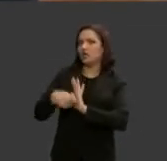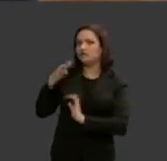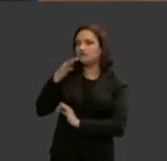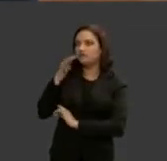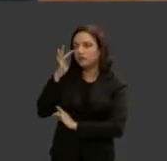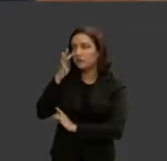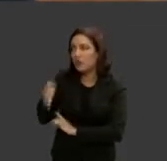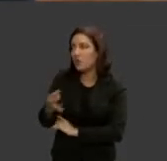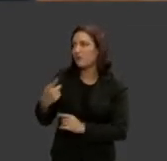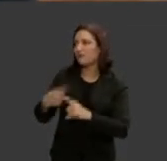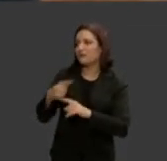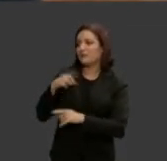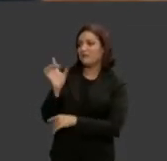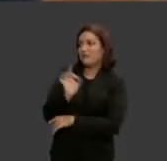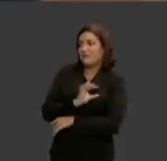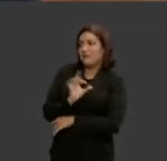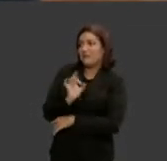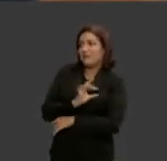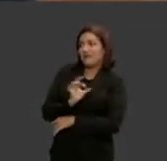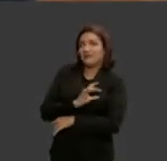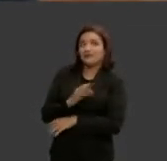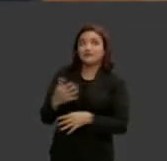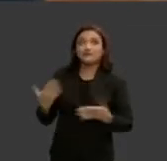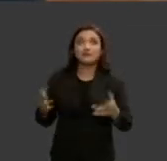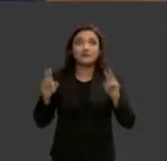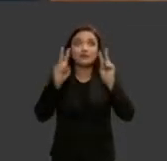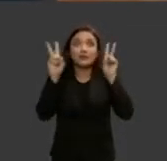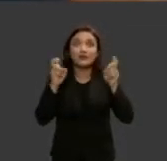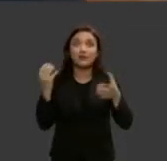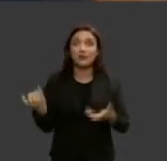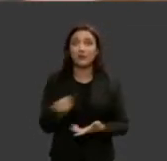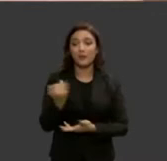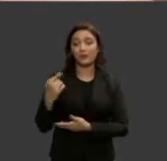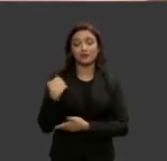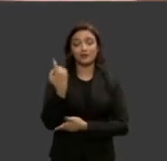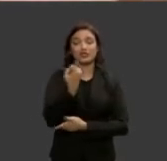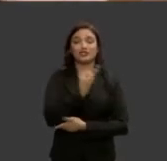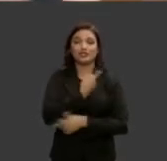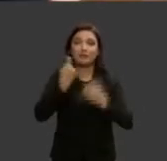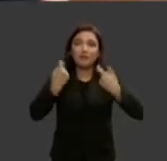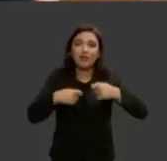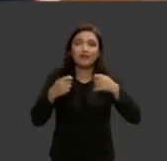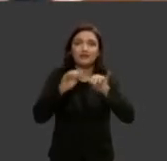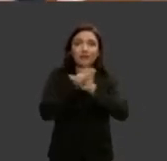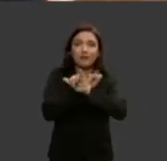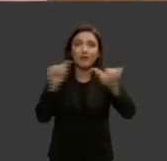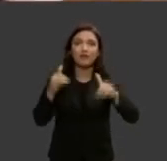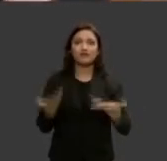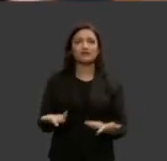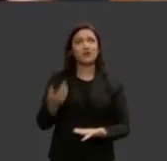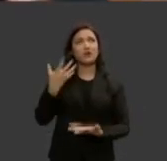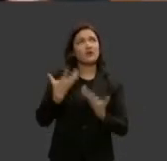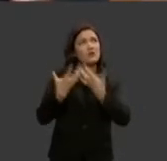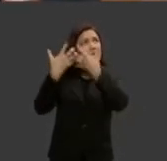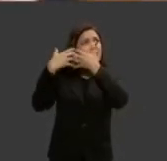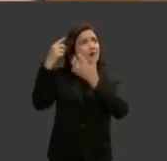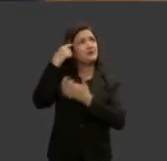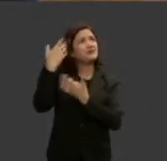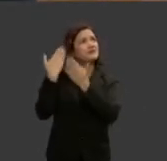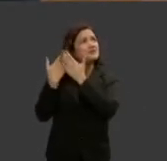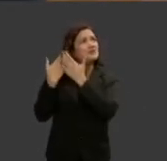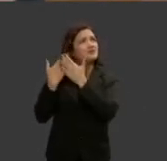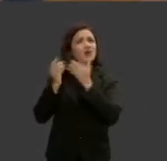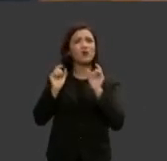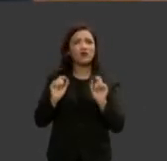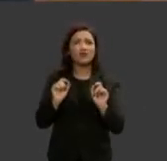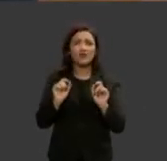medo e aí volta esse tema importante pra gente colocar e aí a gente tem que raciocinar um pouco porque é fato que é